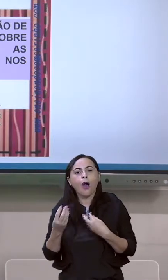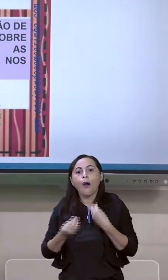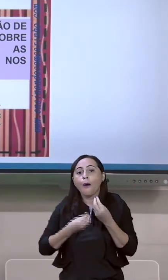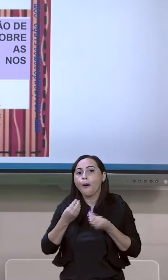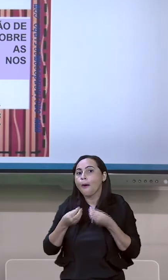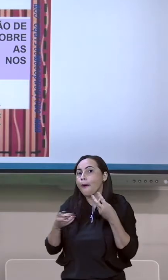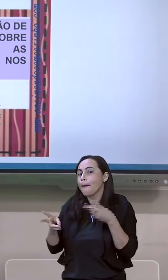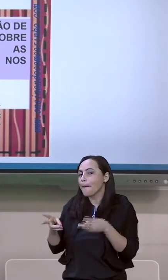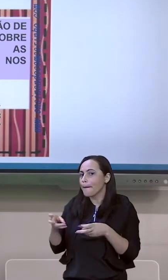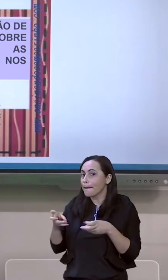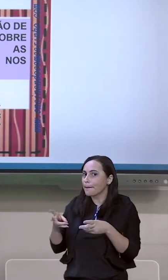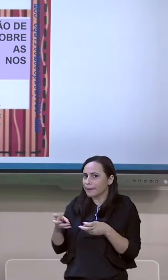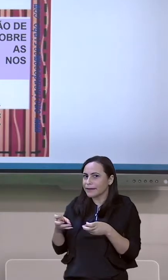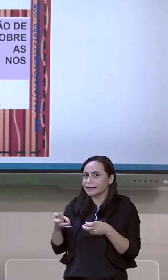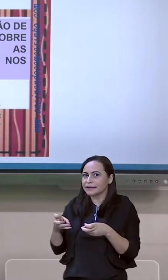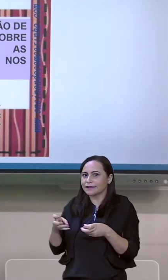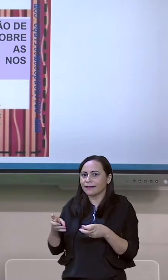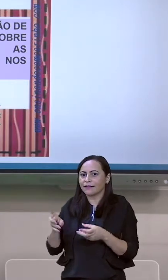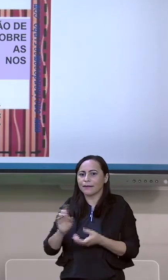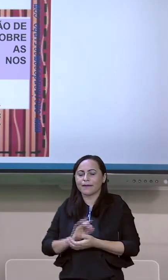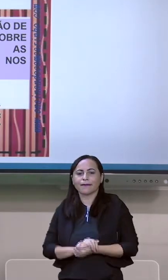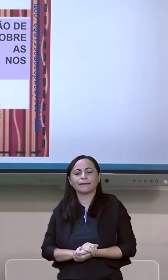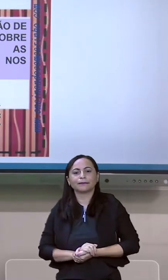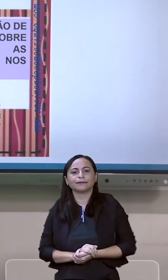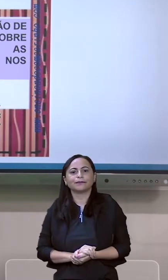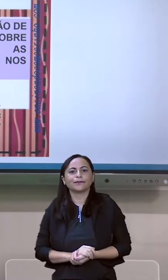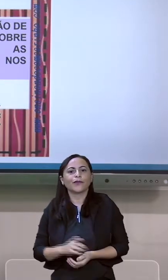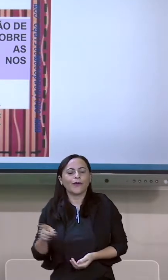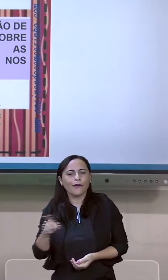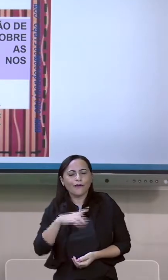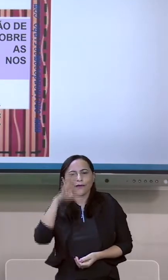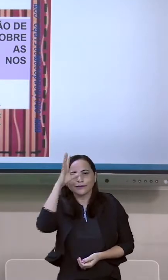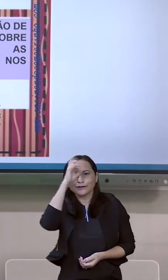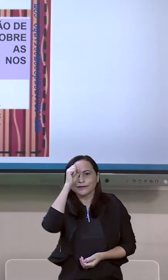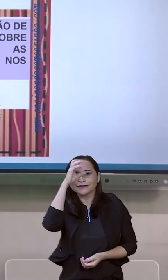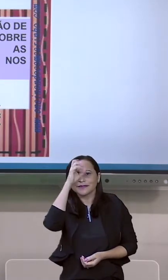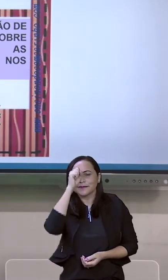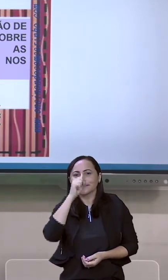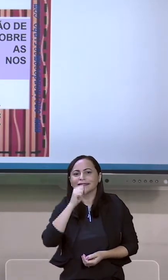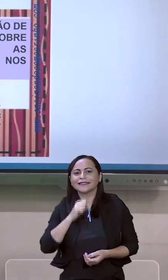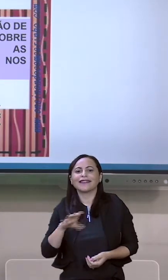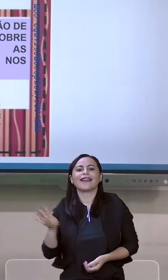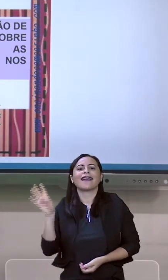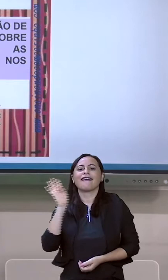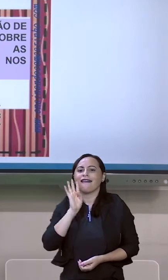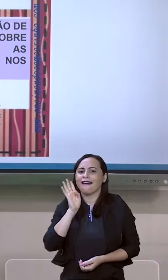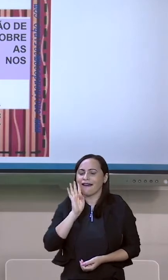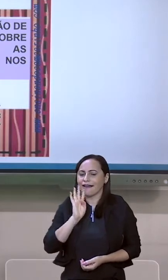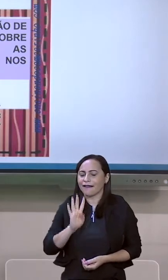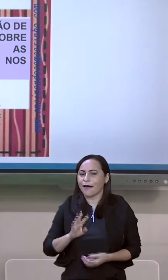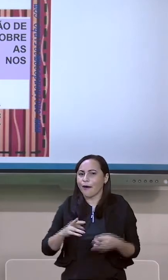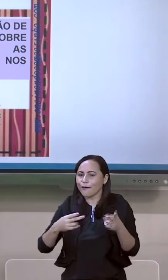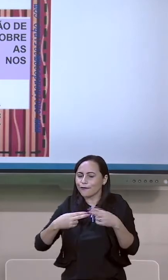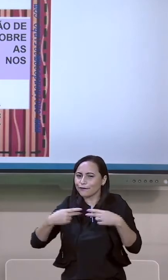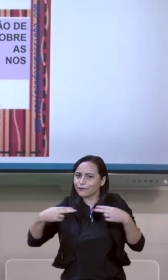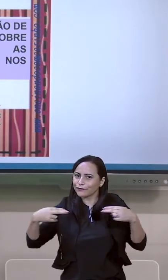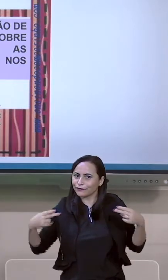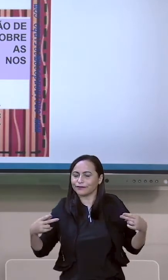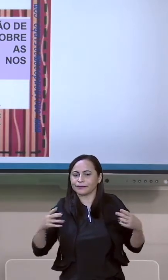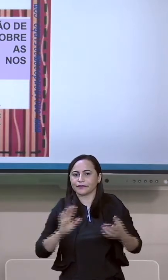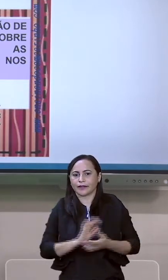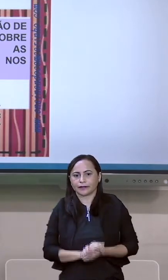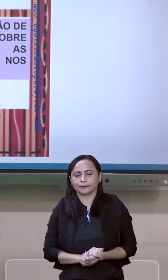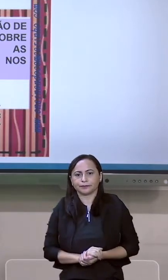notícia no nosso dia a dia e vocês vão aí aprender bastante coisas legais. Primeiro nós vamos saber